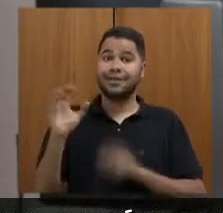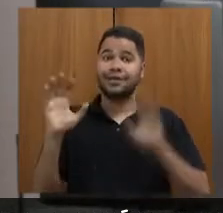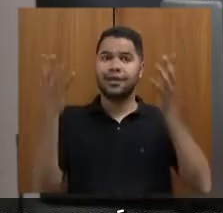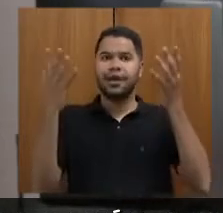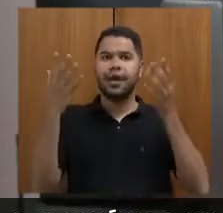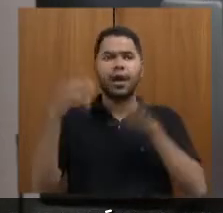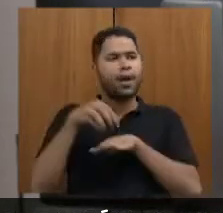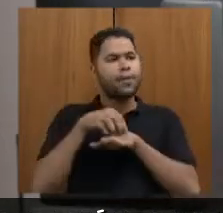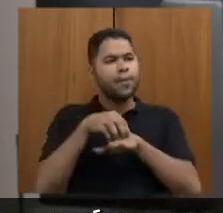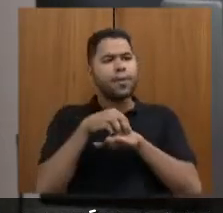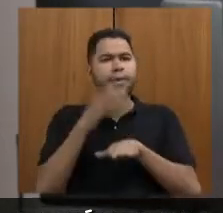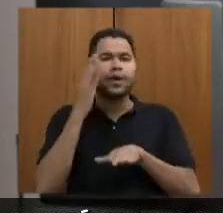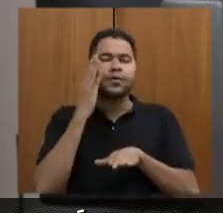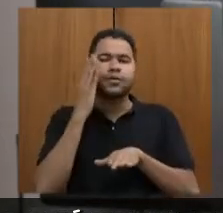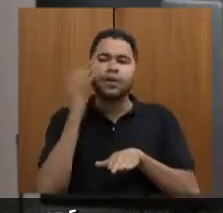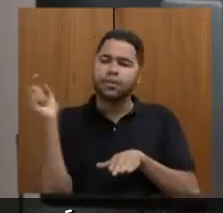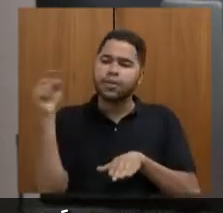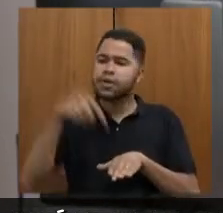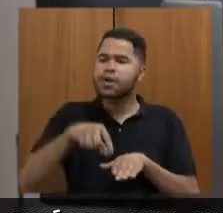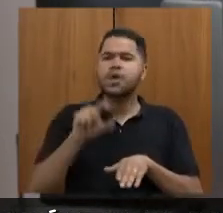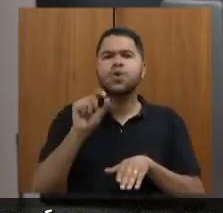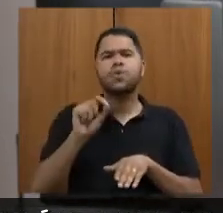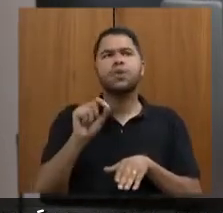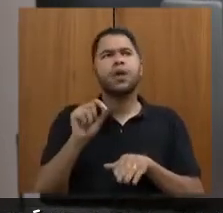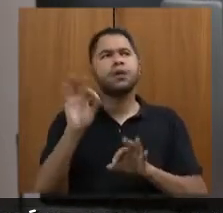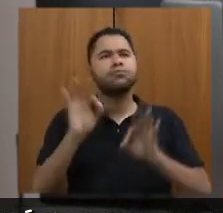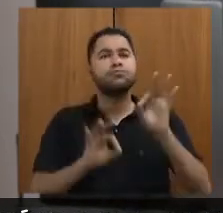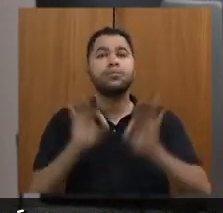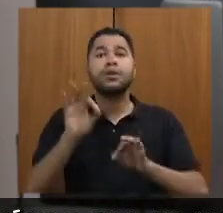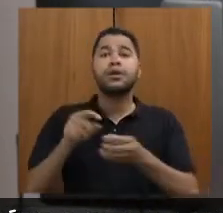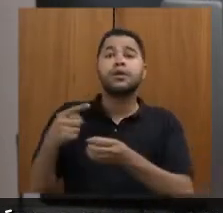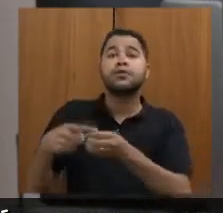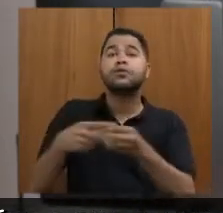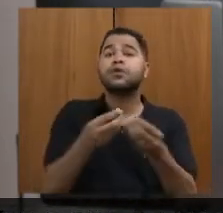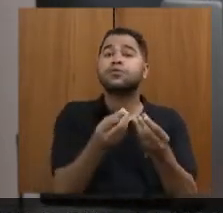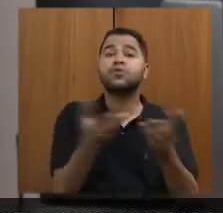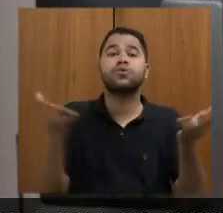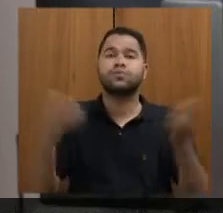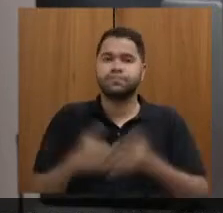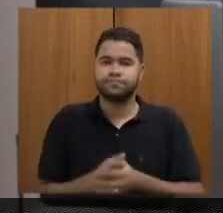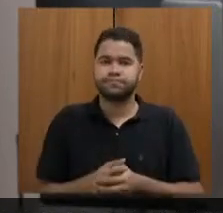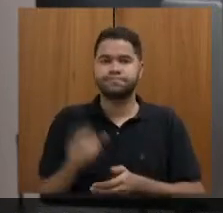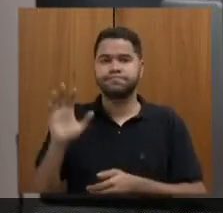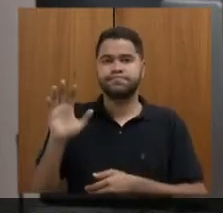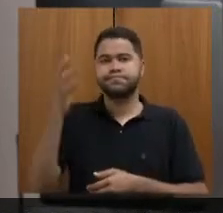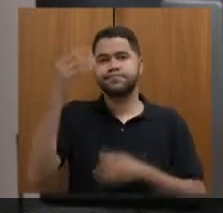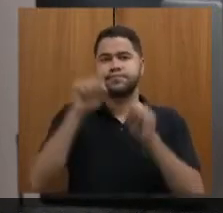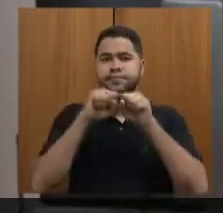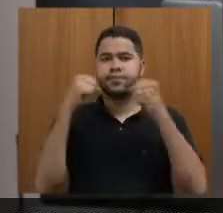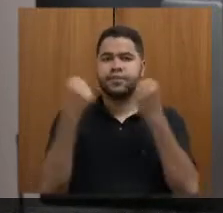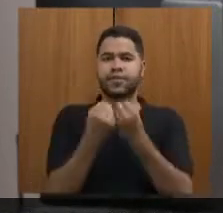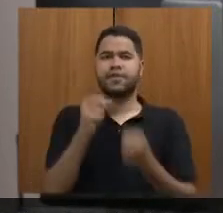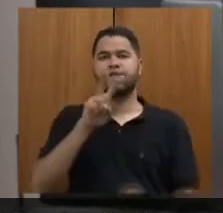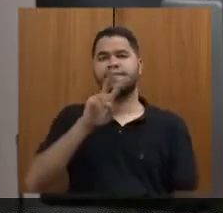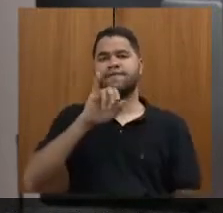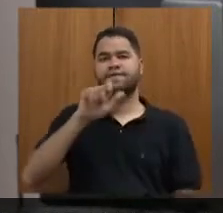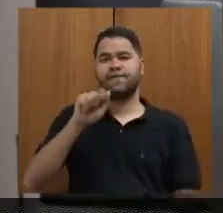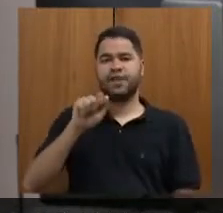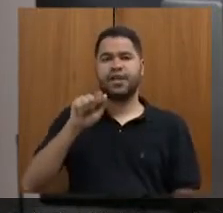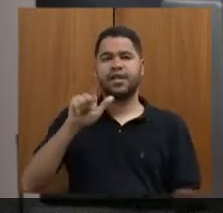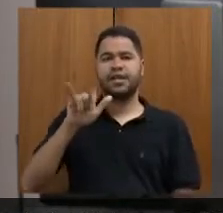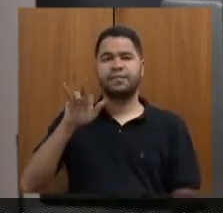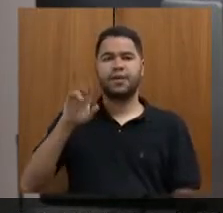sabe quando vir e o que fazer, e o que as cidades terão para oferecer. Realização do seminário Via Liberdade em Juiz de Fora,